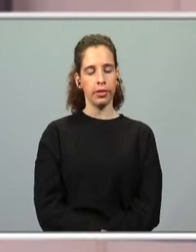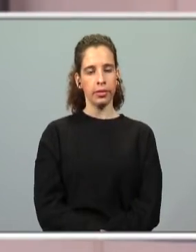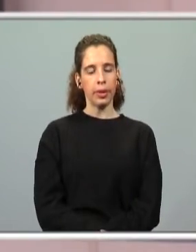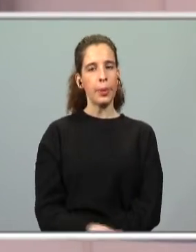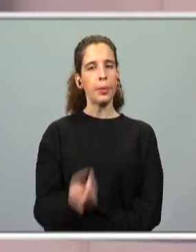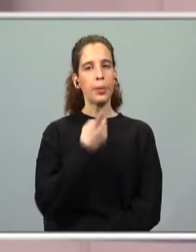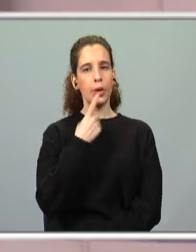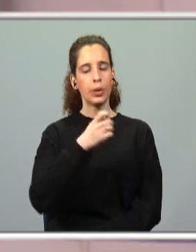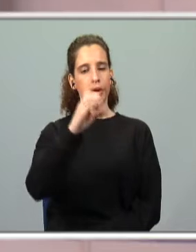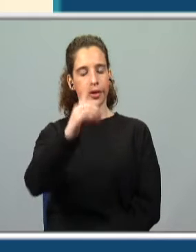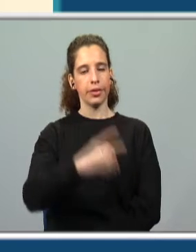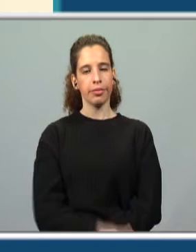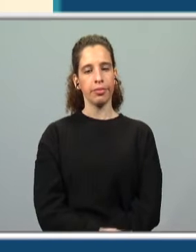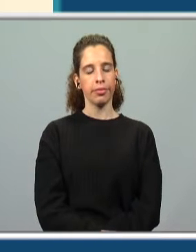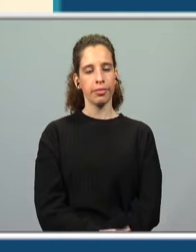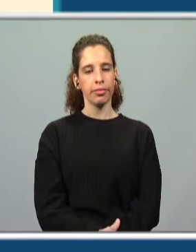sexta questão. Bom,